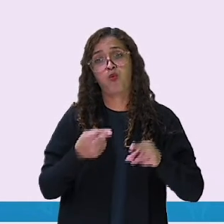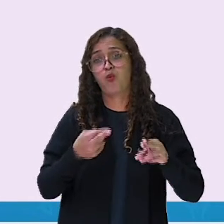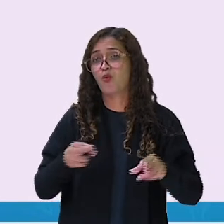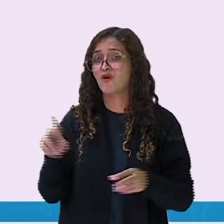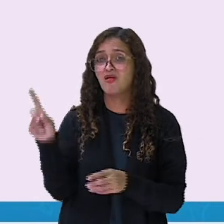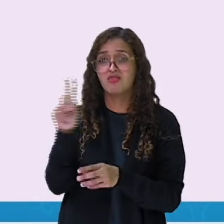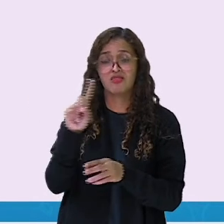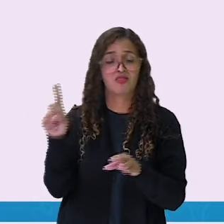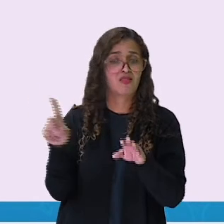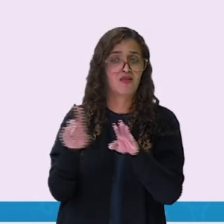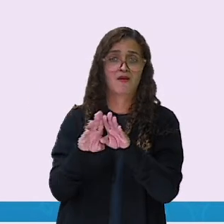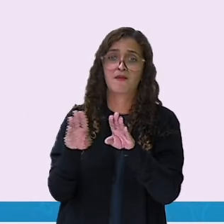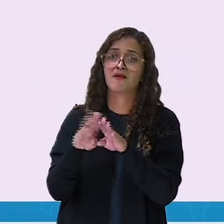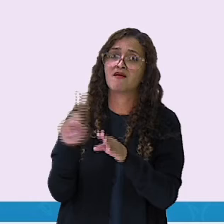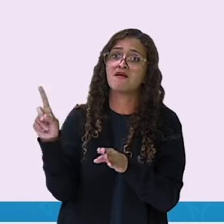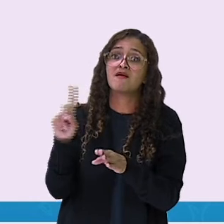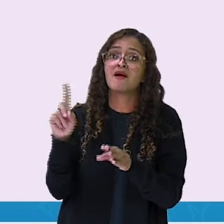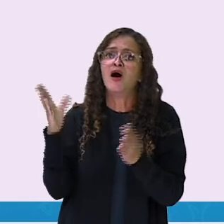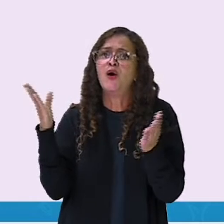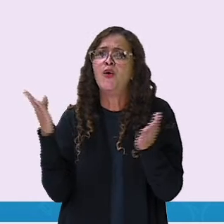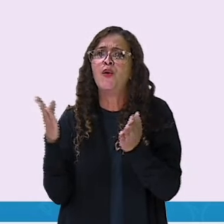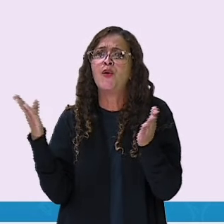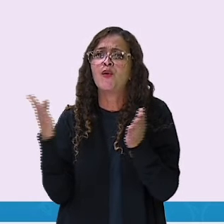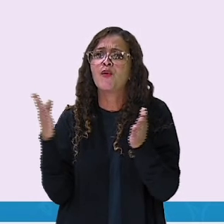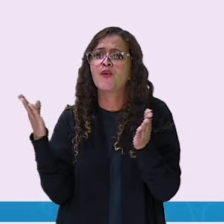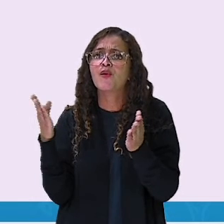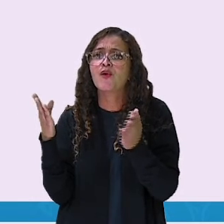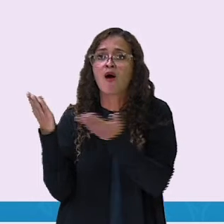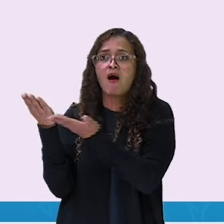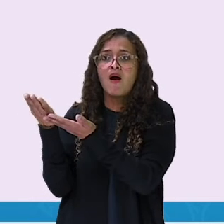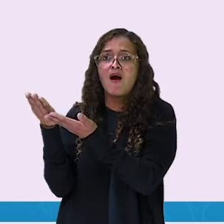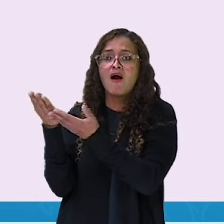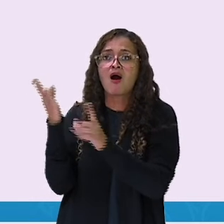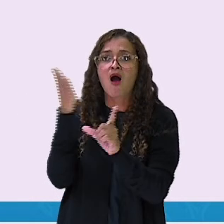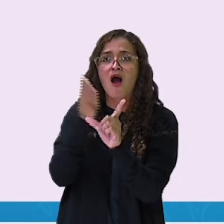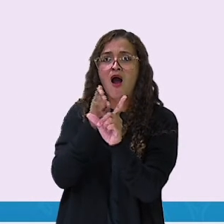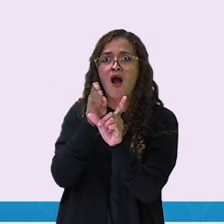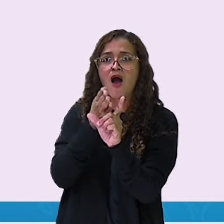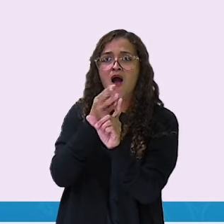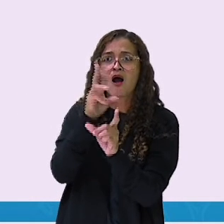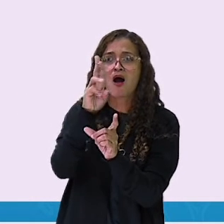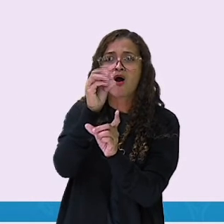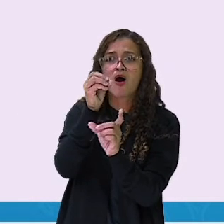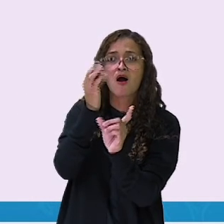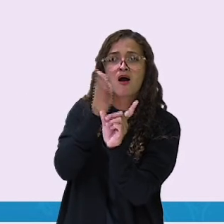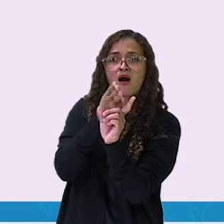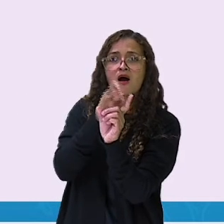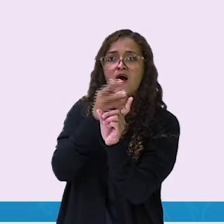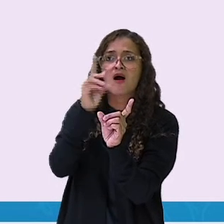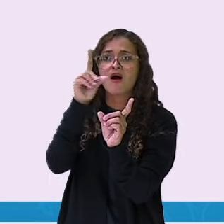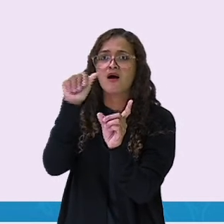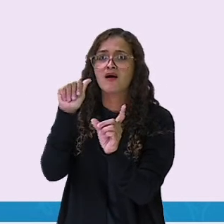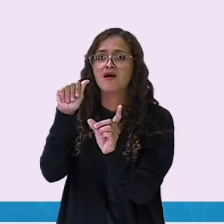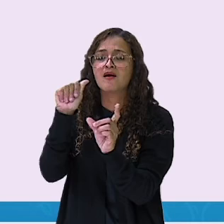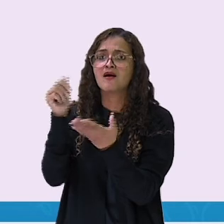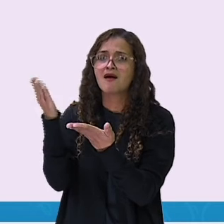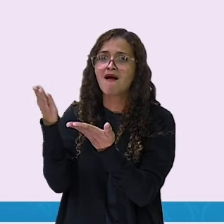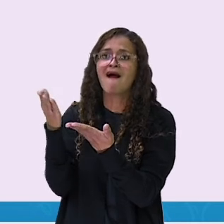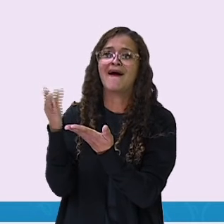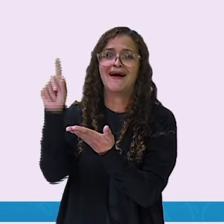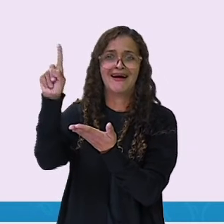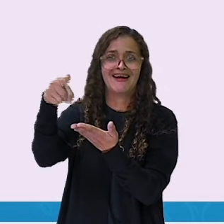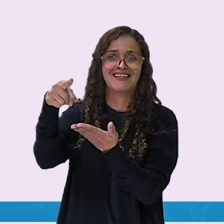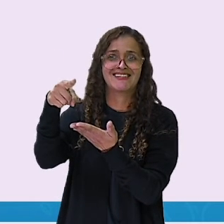roda. Olha. Sílaba ro. Sílaba da. Roda. É essa